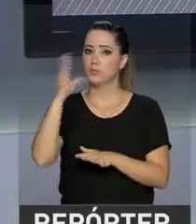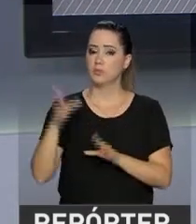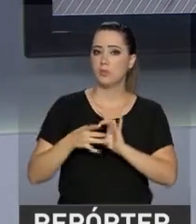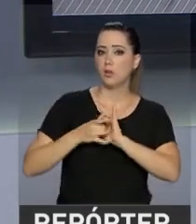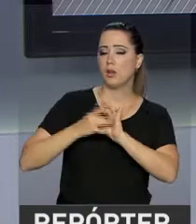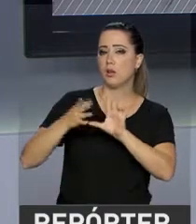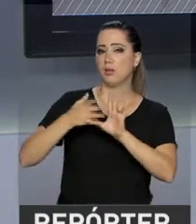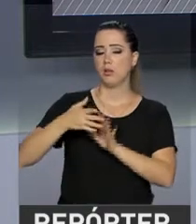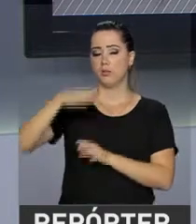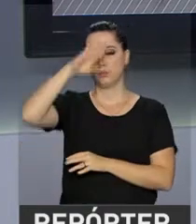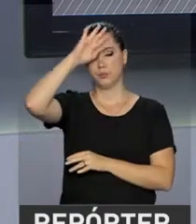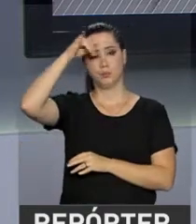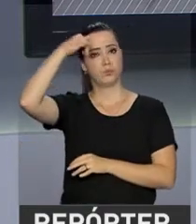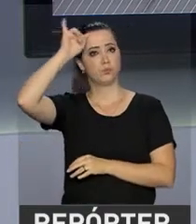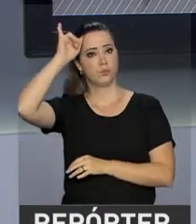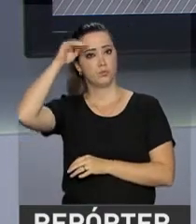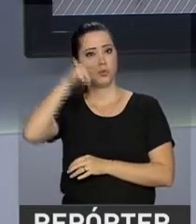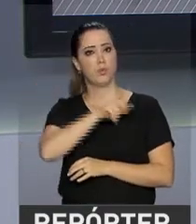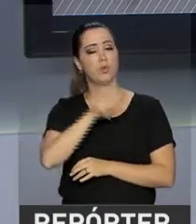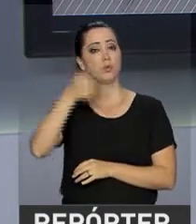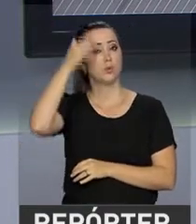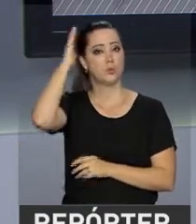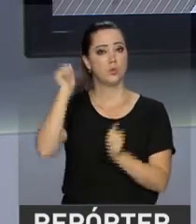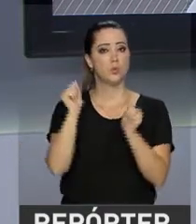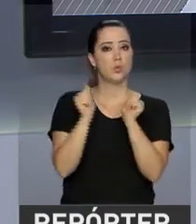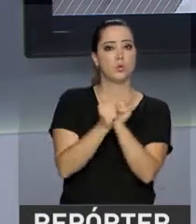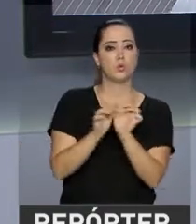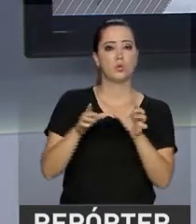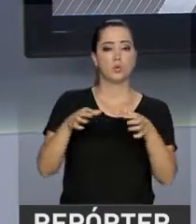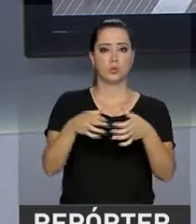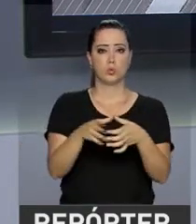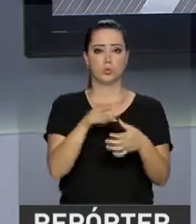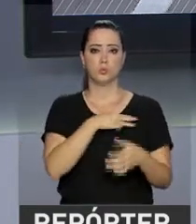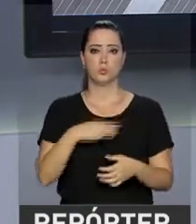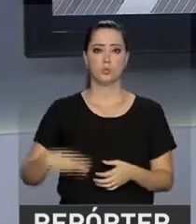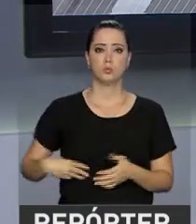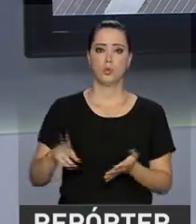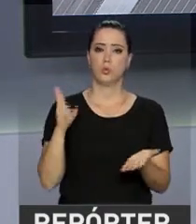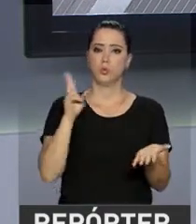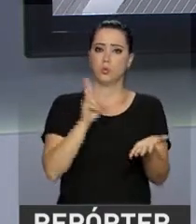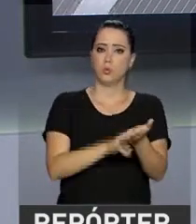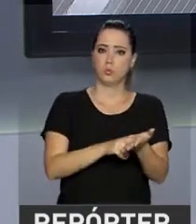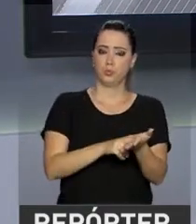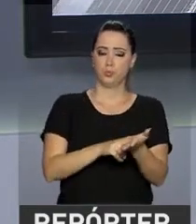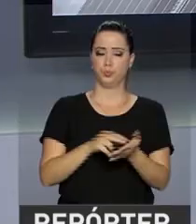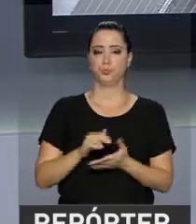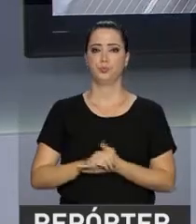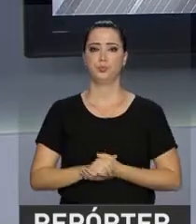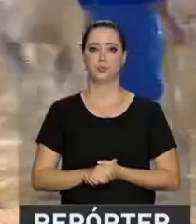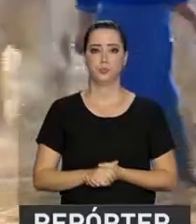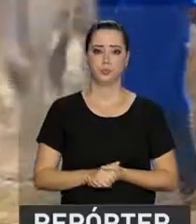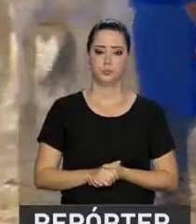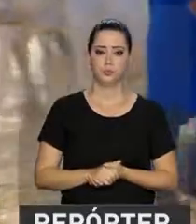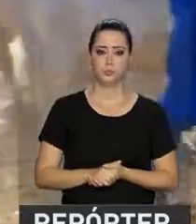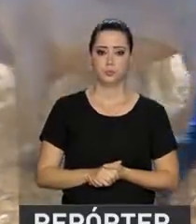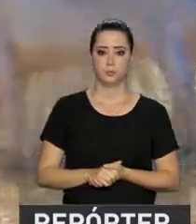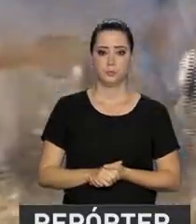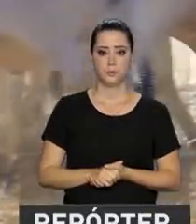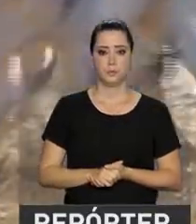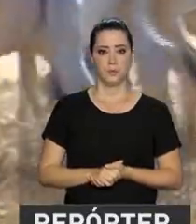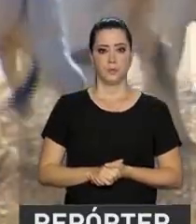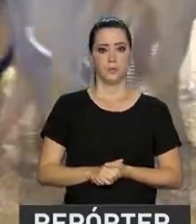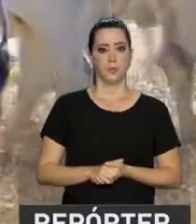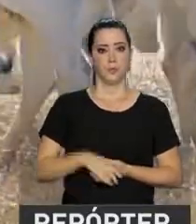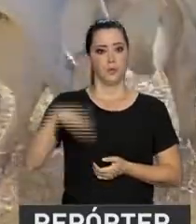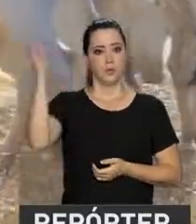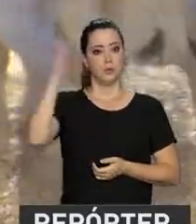Michel Temer e o ministro Blairo Maggi participaram do lançamento de um selo comemorativo dos Correios. O